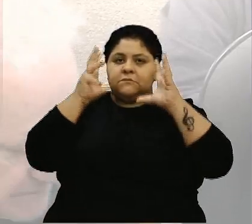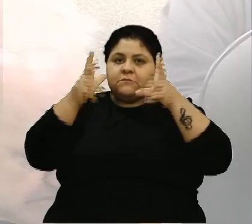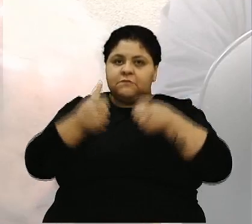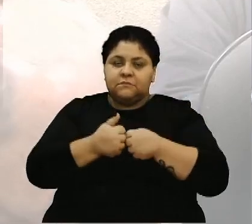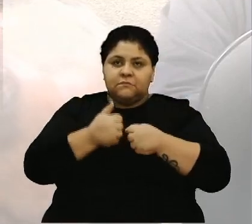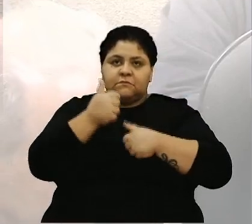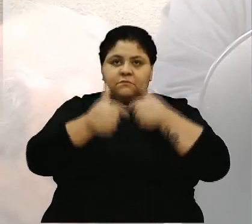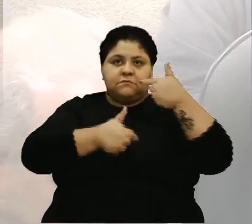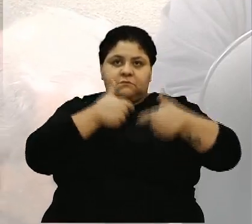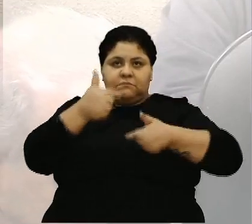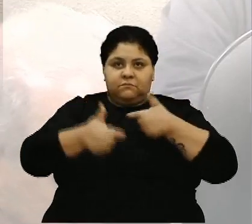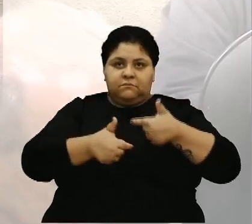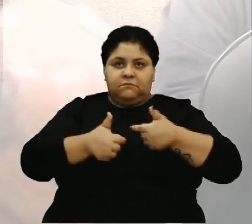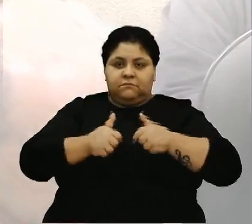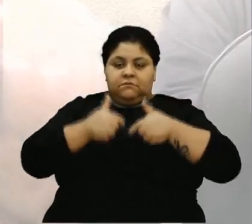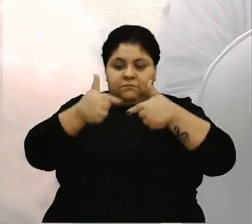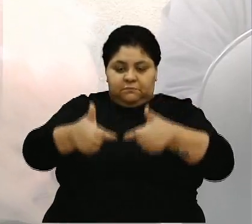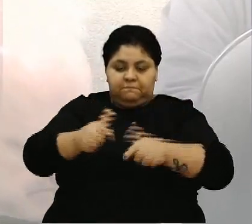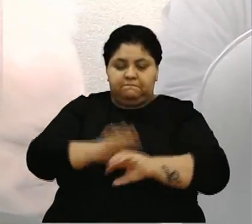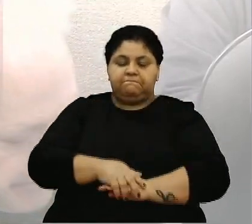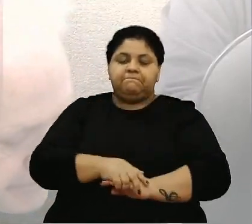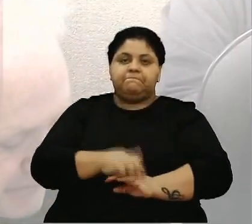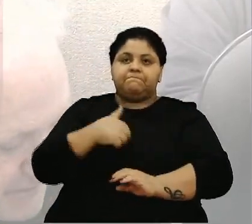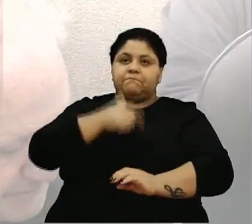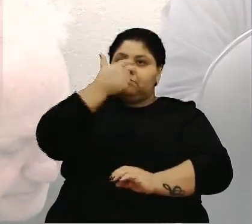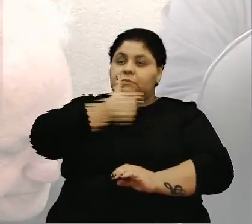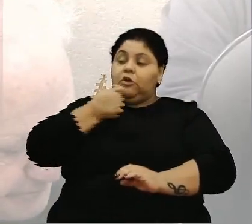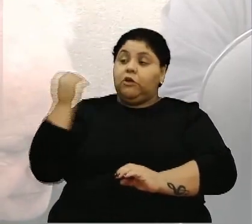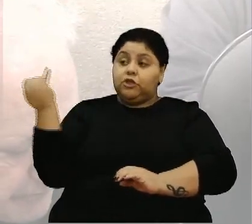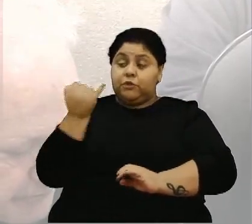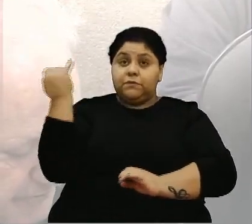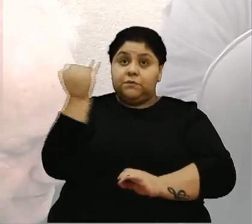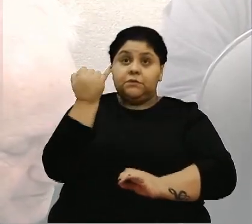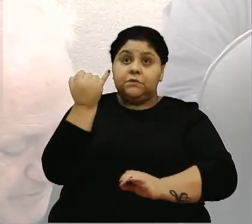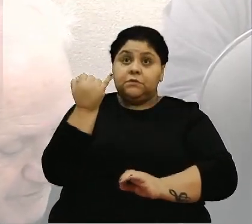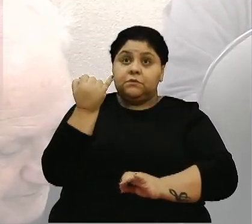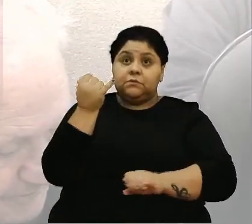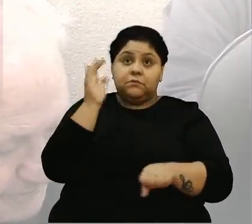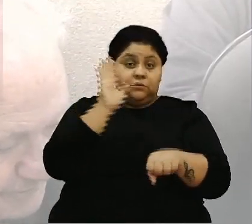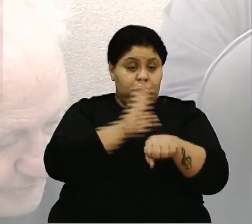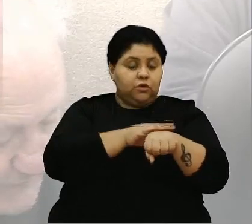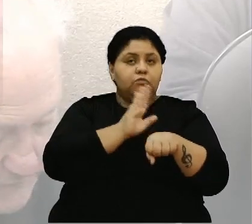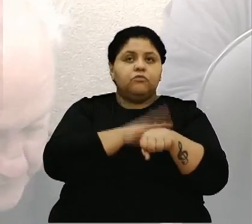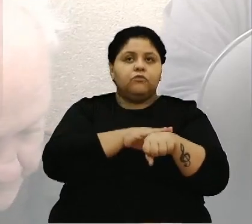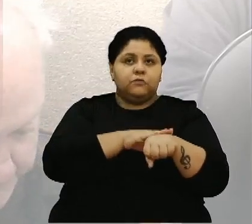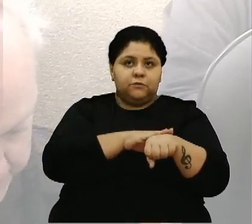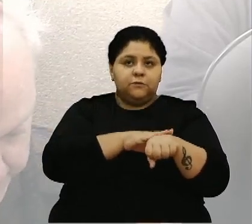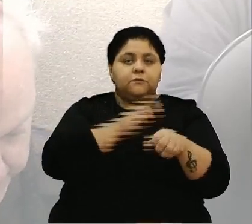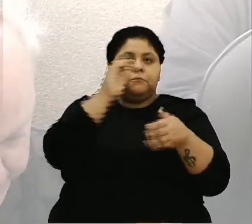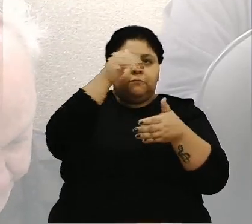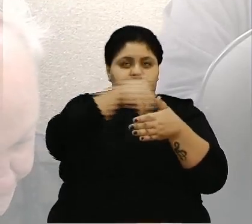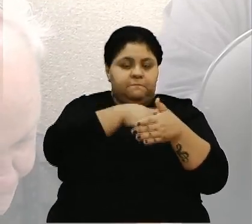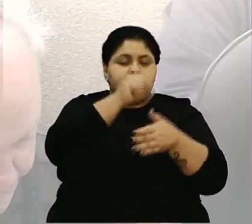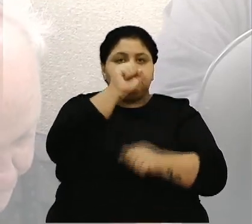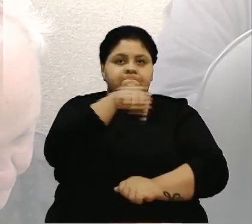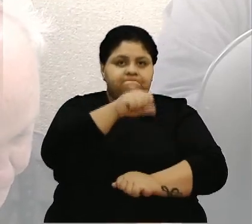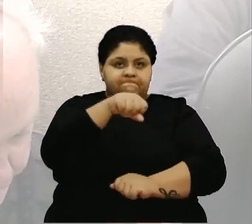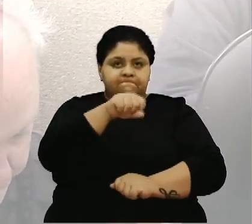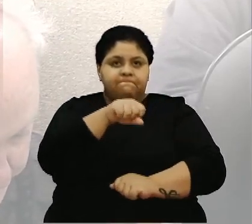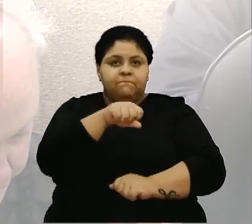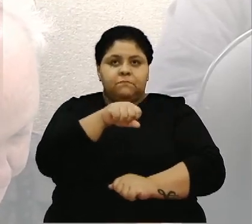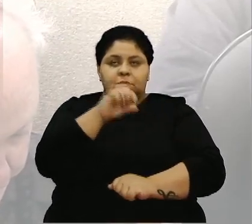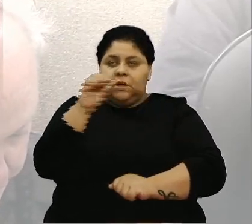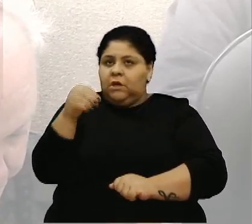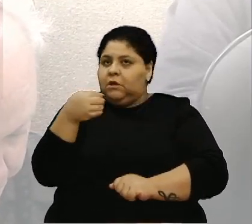que trabalham nessas ações. Mas eu acho muito oportuno, muito importante, em momento oportuno estarei votando favorável, e sem